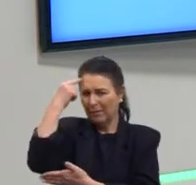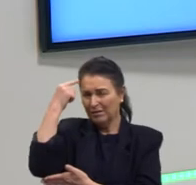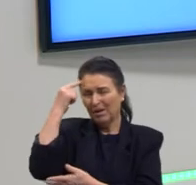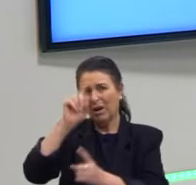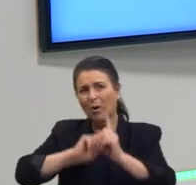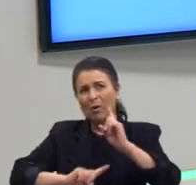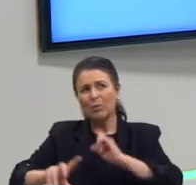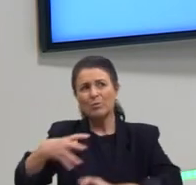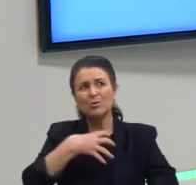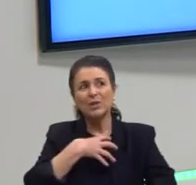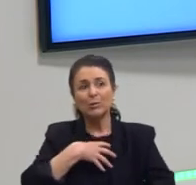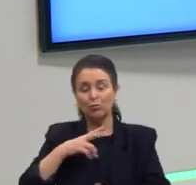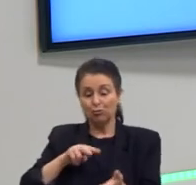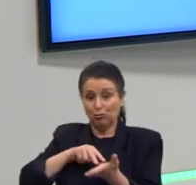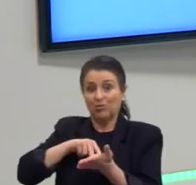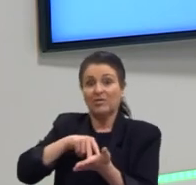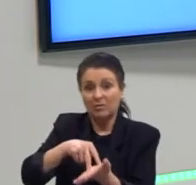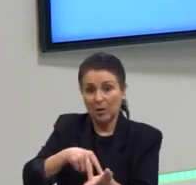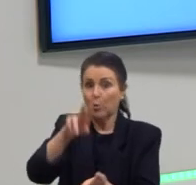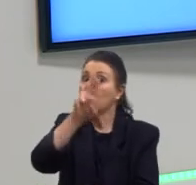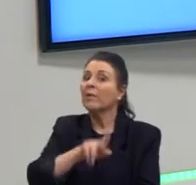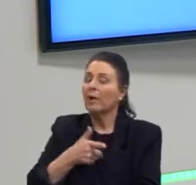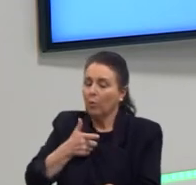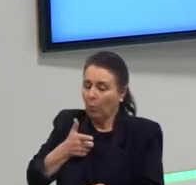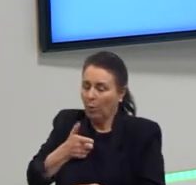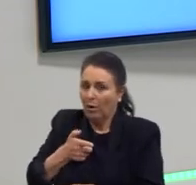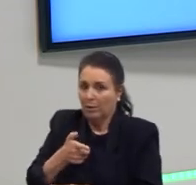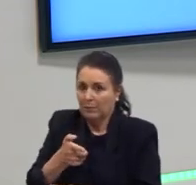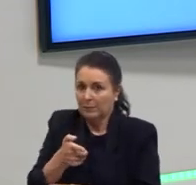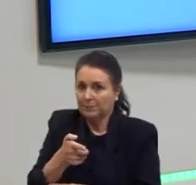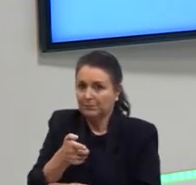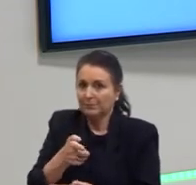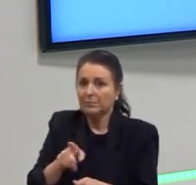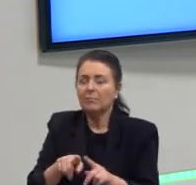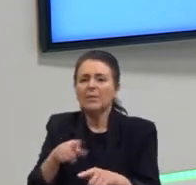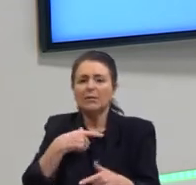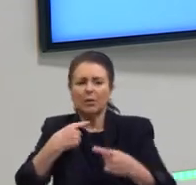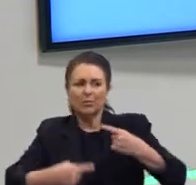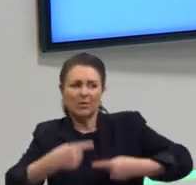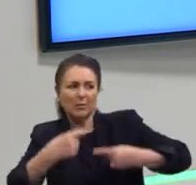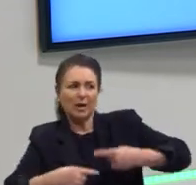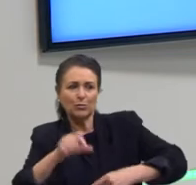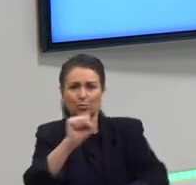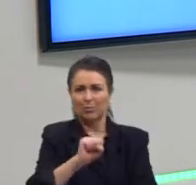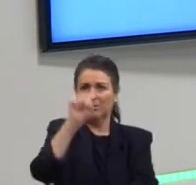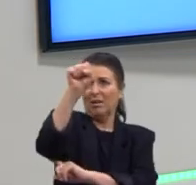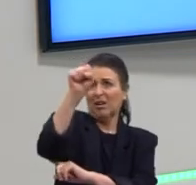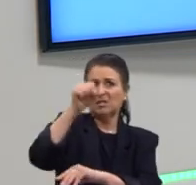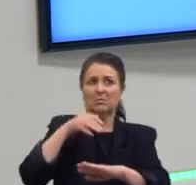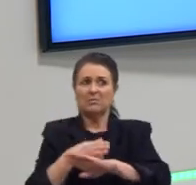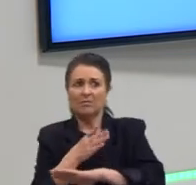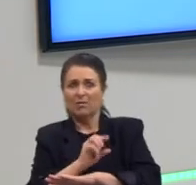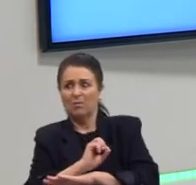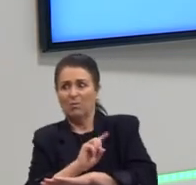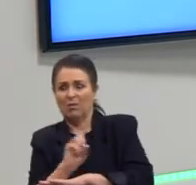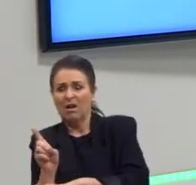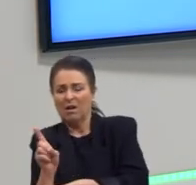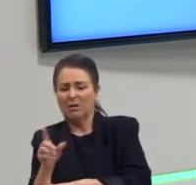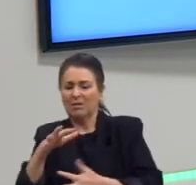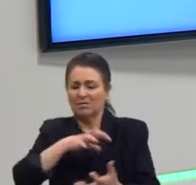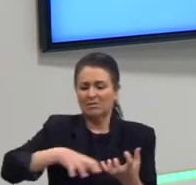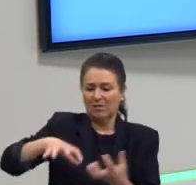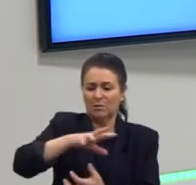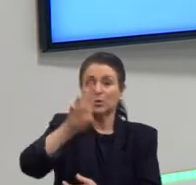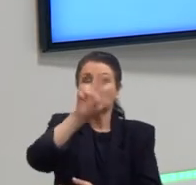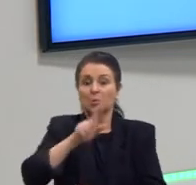formas de resistência armada. Tem todo um debate se o Mandela participava ou não dessas revoltas